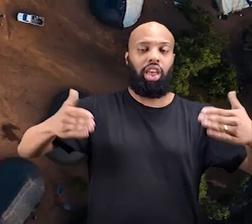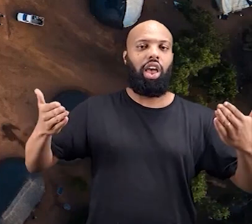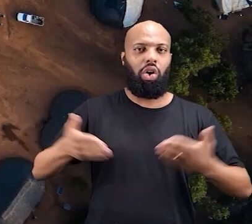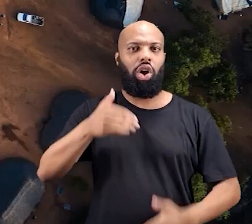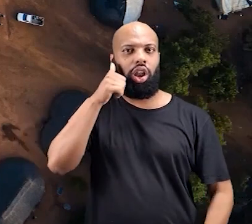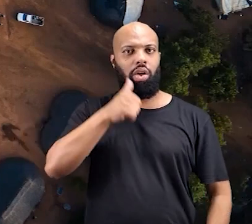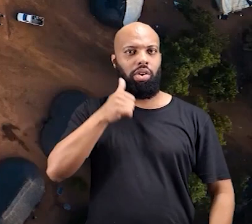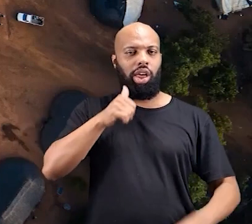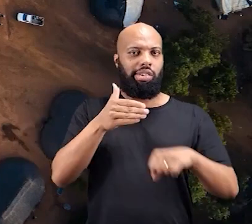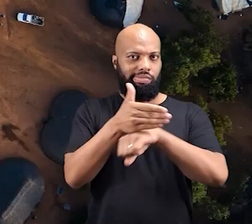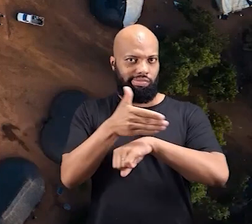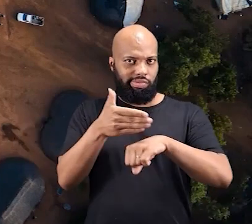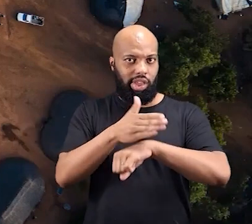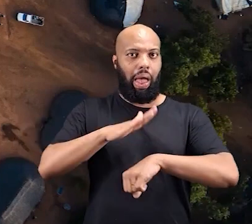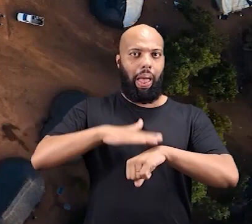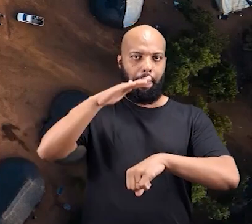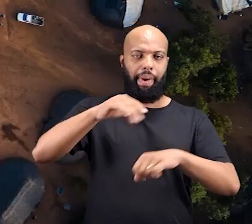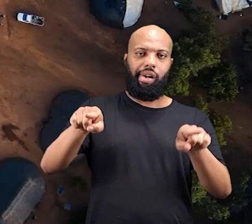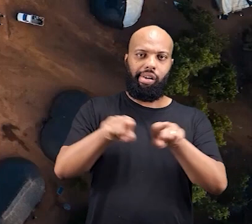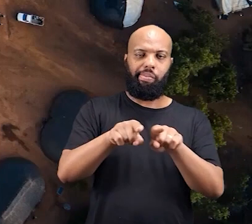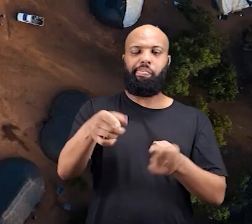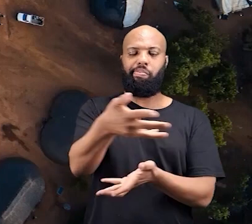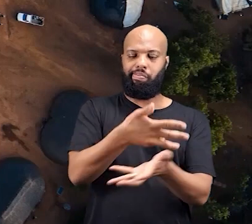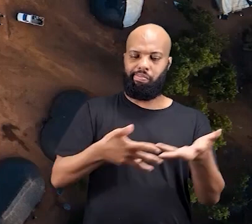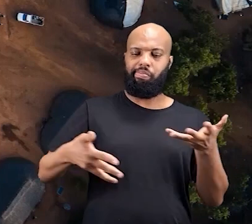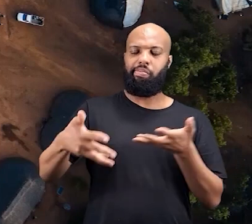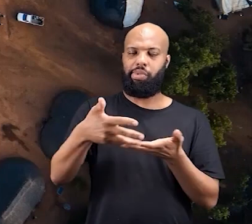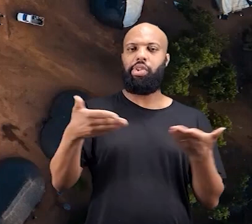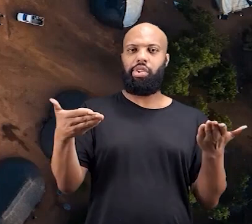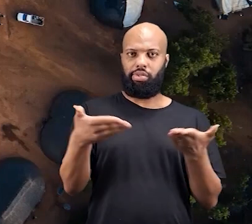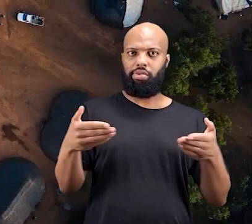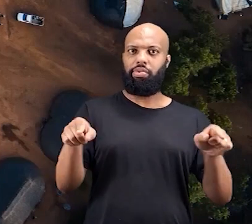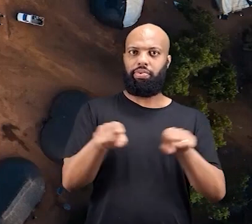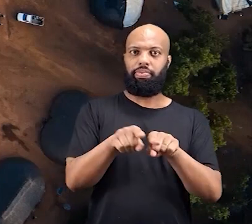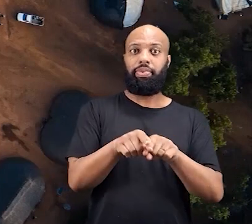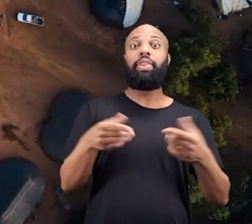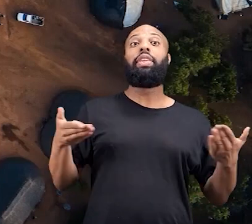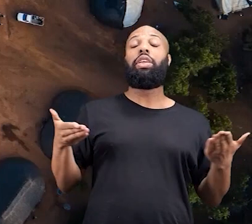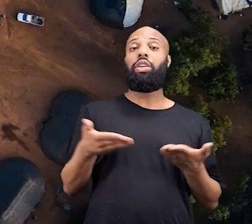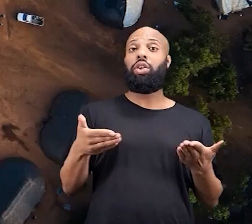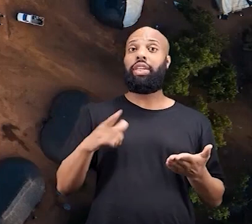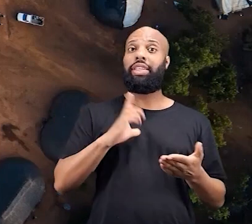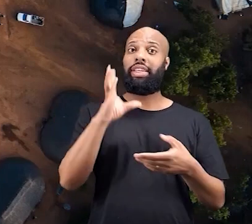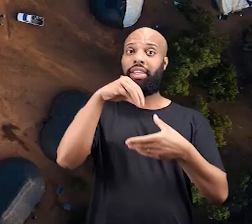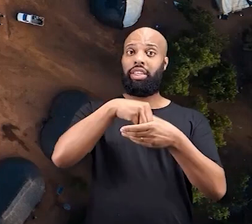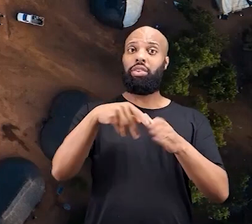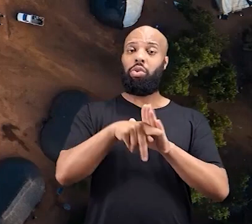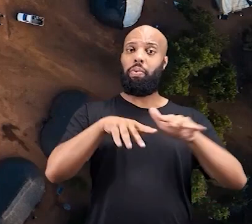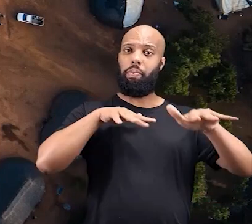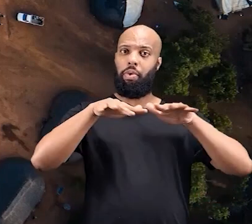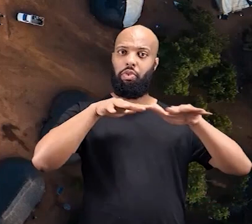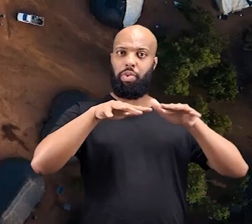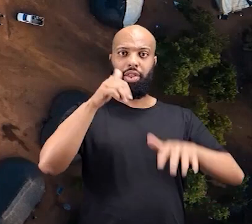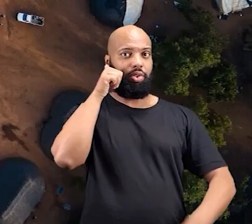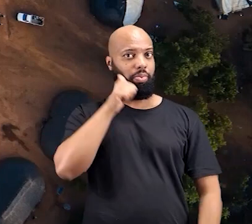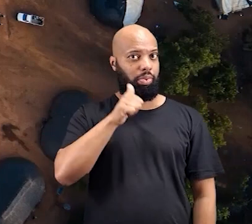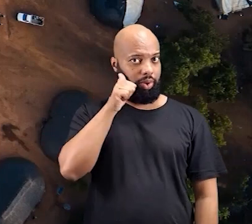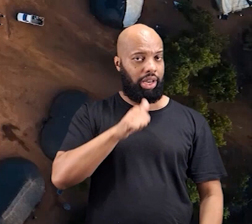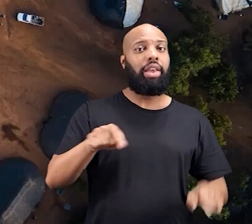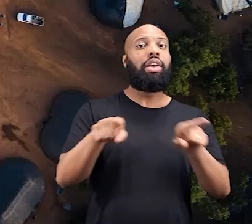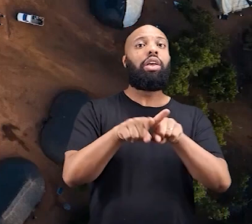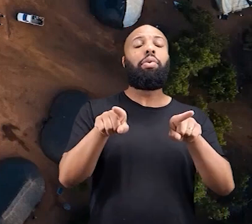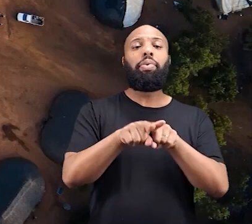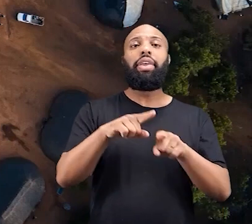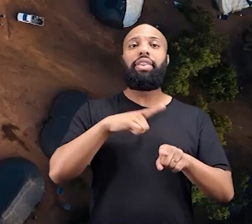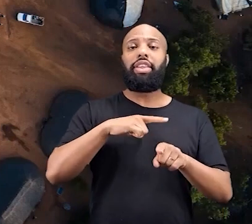dia as mulheres já têm participado mais dessas articulações e hoje em dia também, dentro do movimento